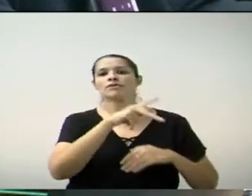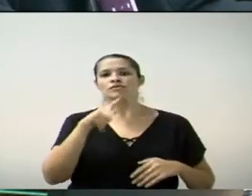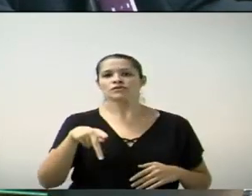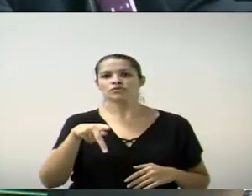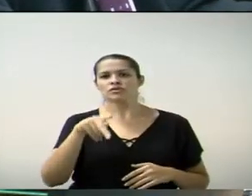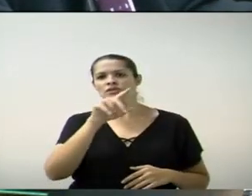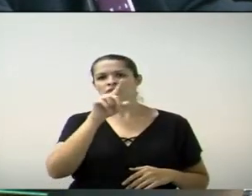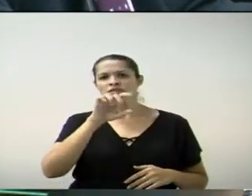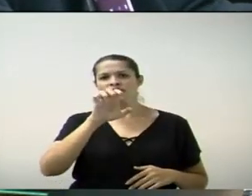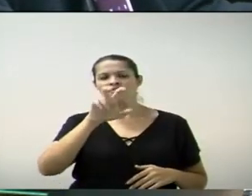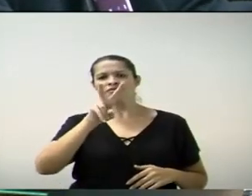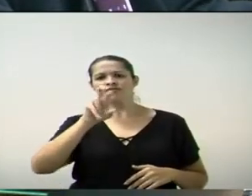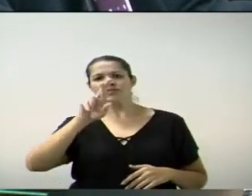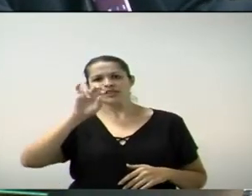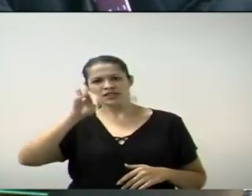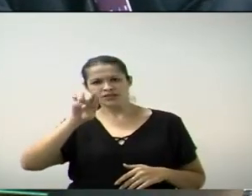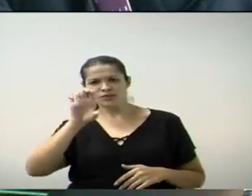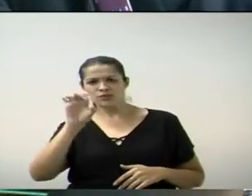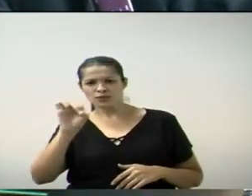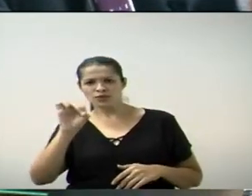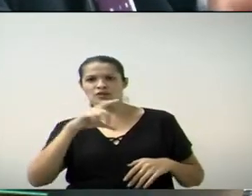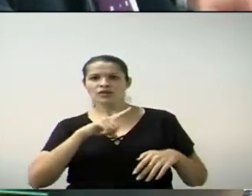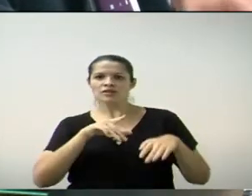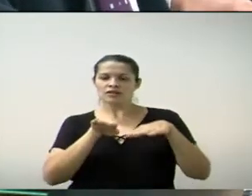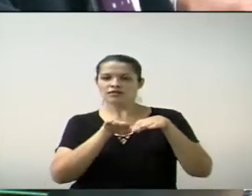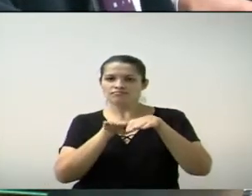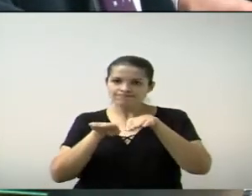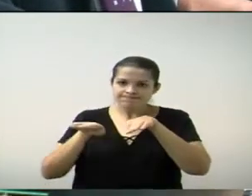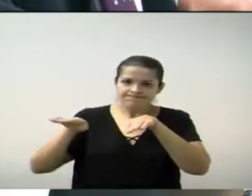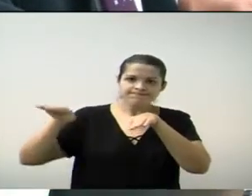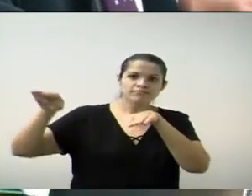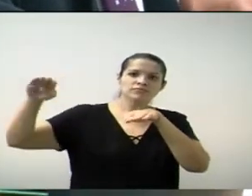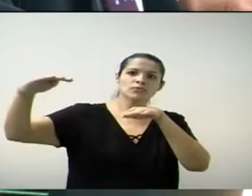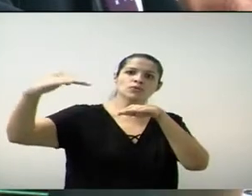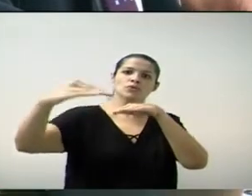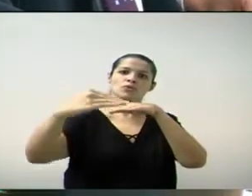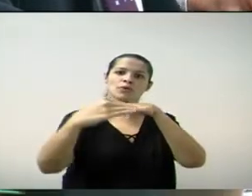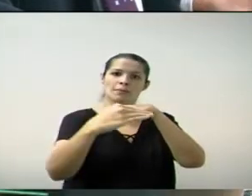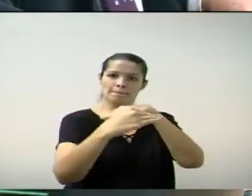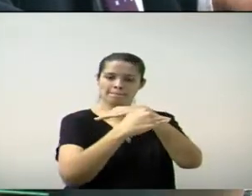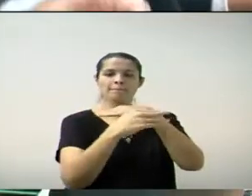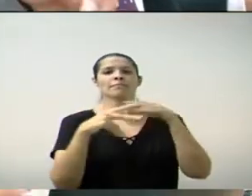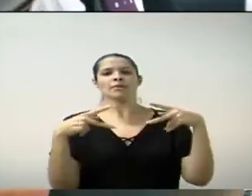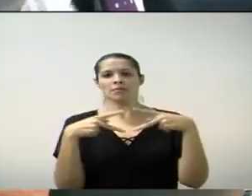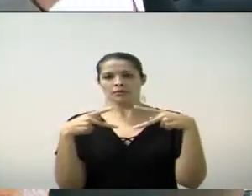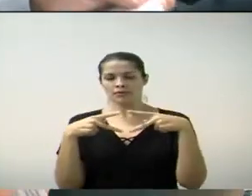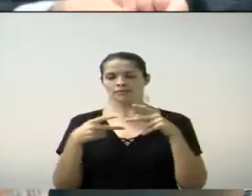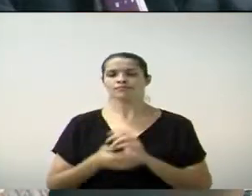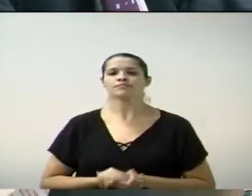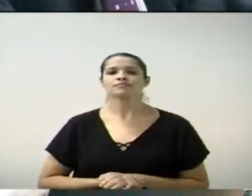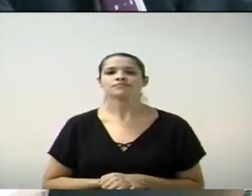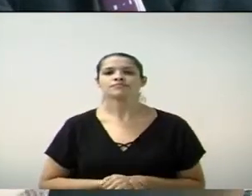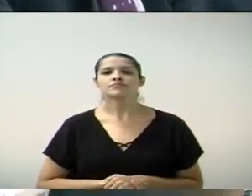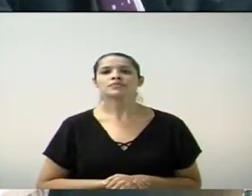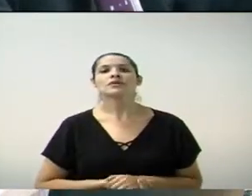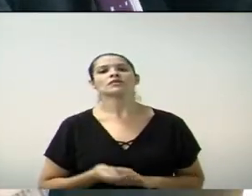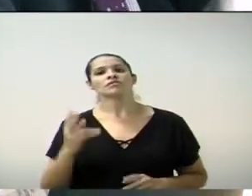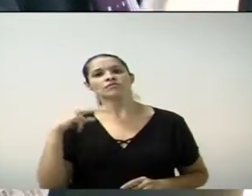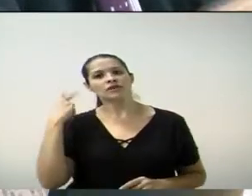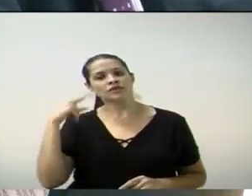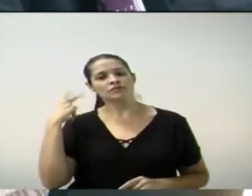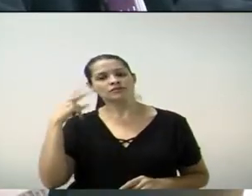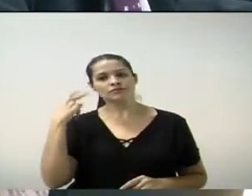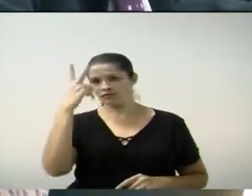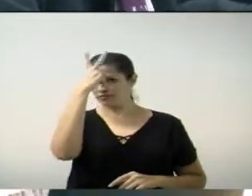Vaz, com o intuito de se criar uma alça de acesso à rodovia para a cidade. De número 104, o vereador Fábio